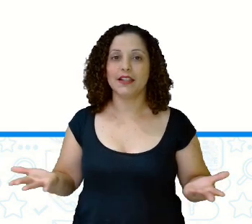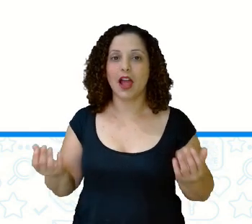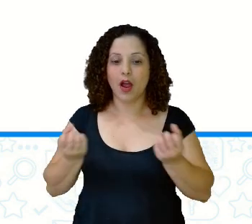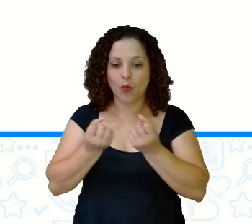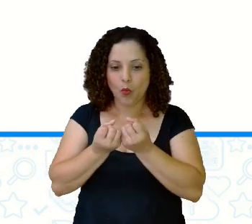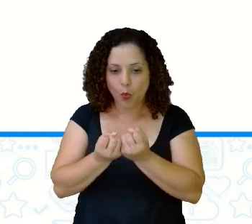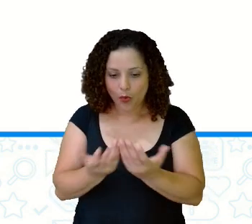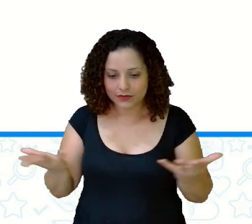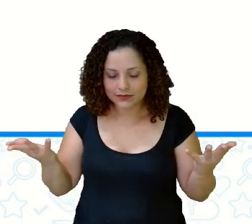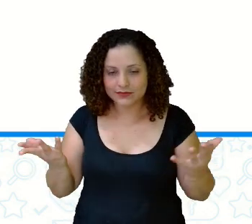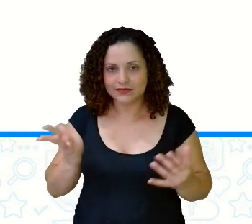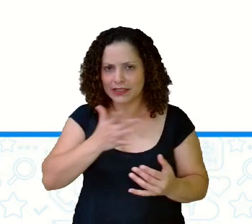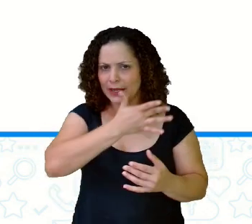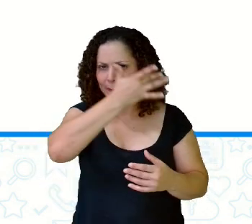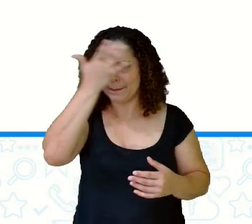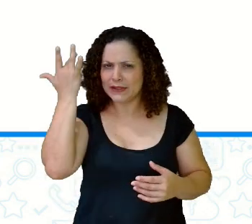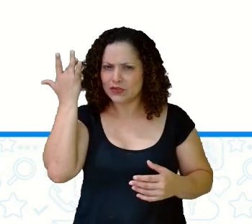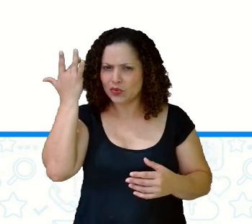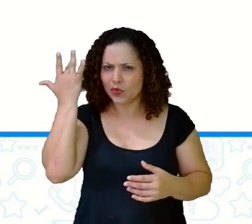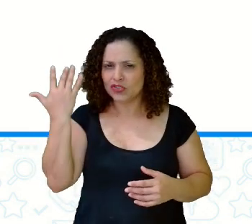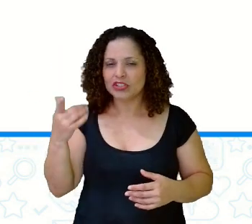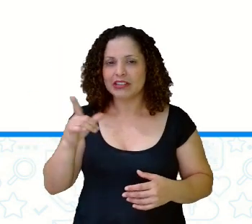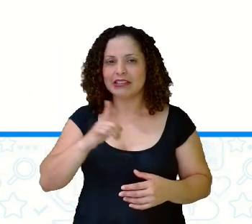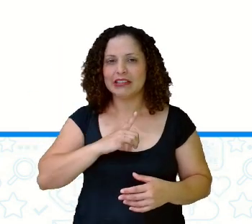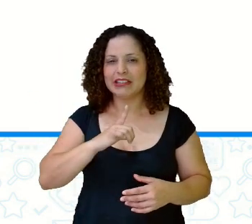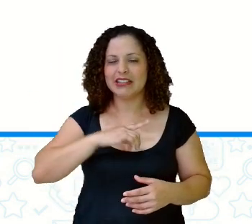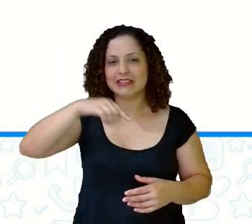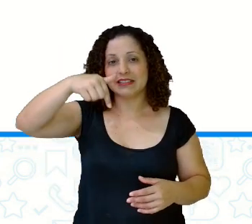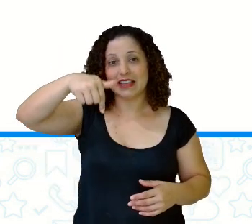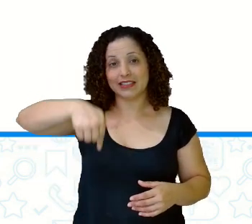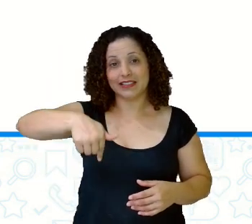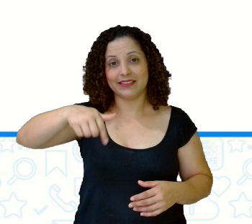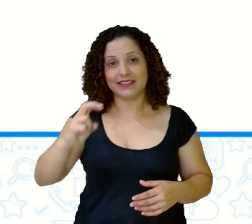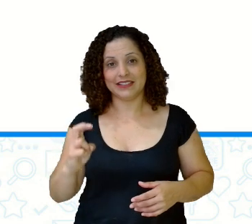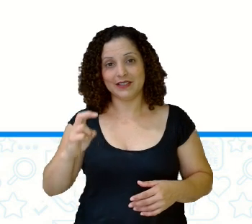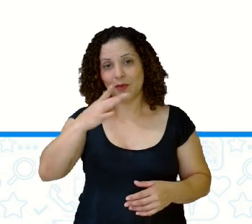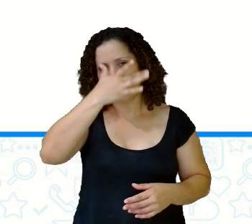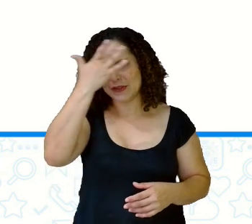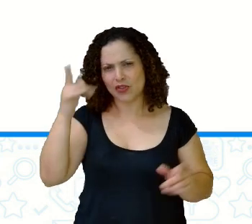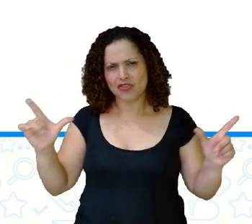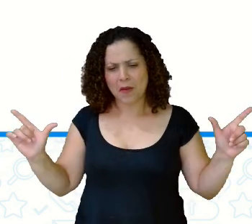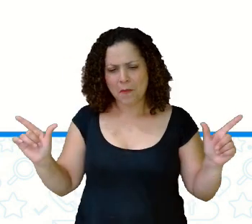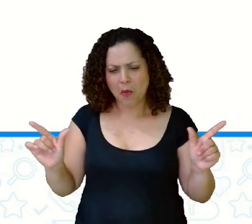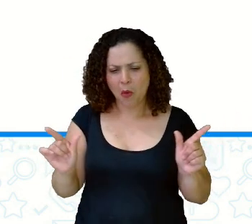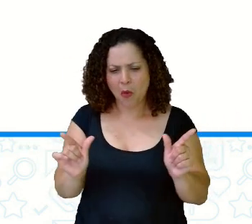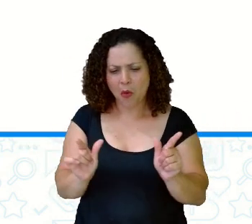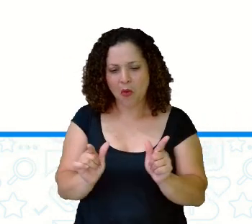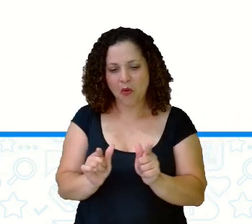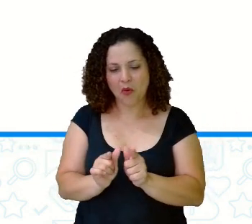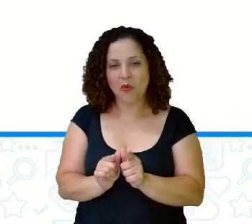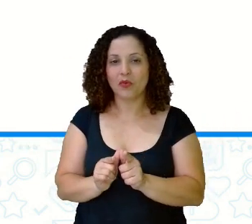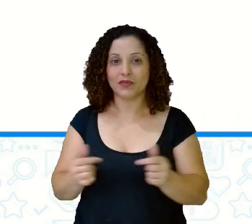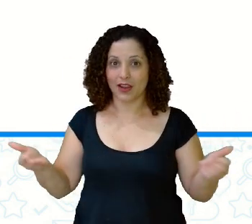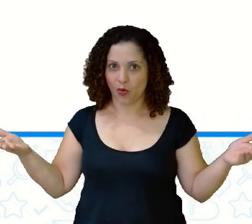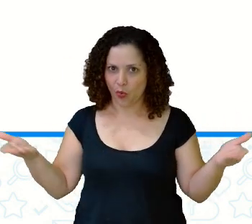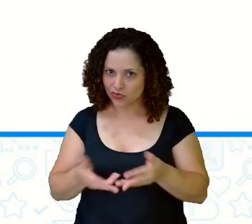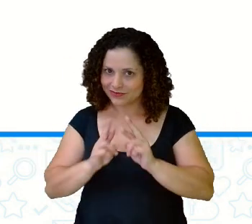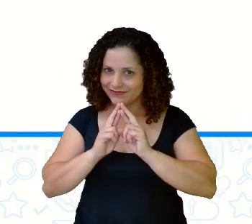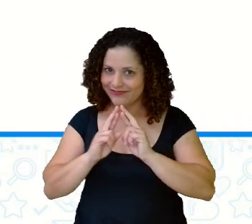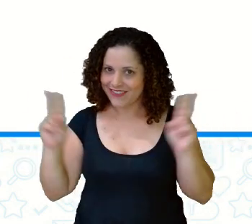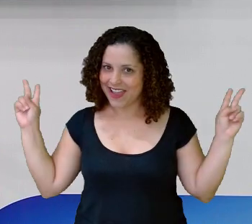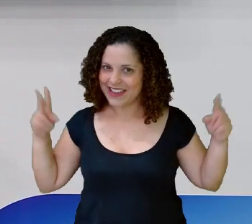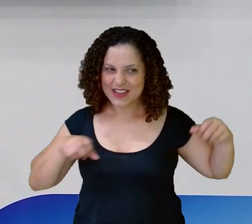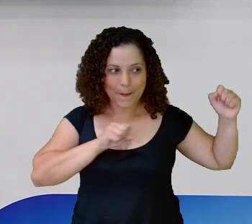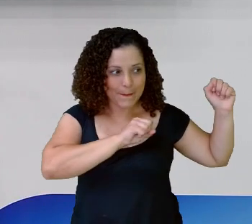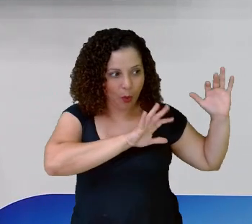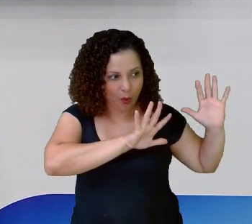Olha pra isso gente Ele arrastou 75 foliões Pouquinho Né? Pra vista Do mundaréu Que é hoje